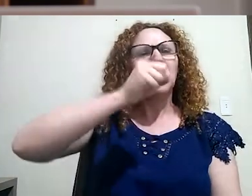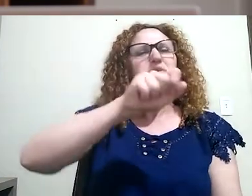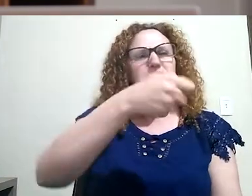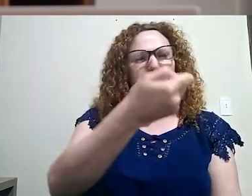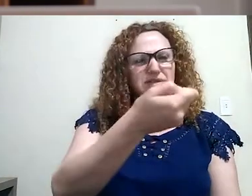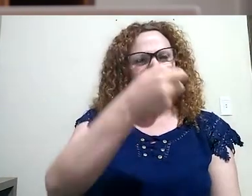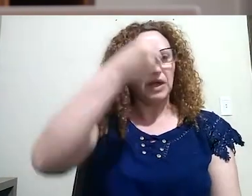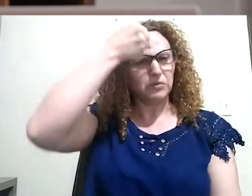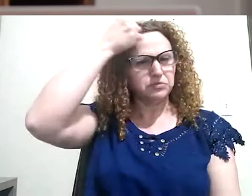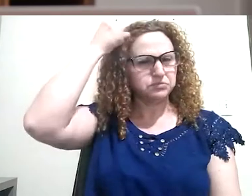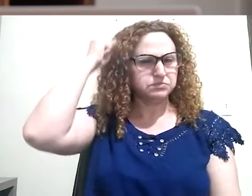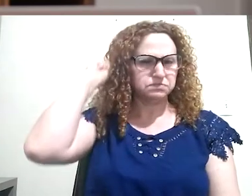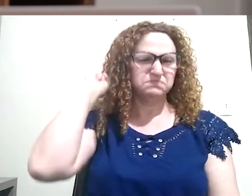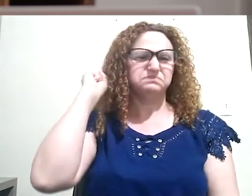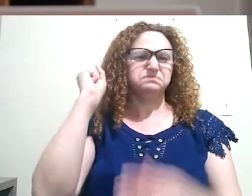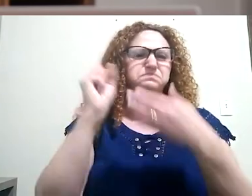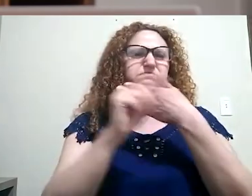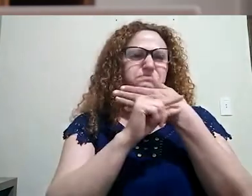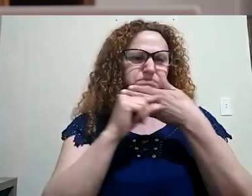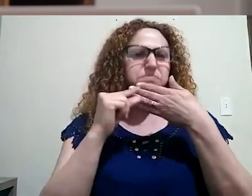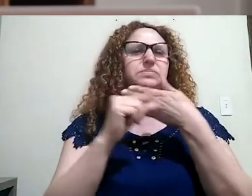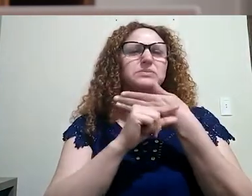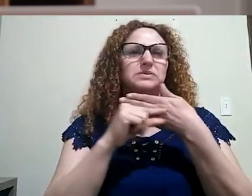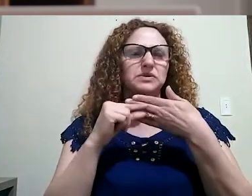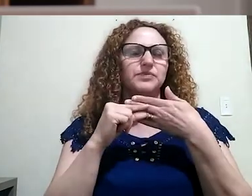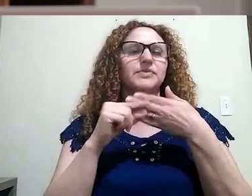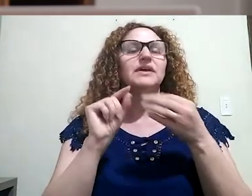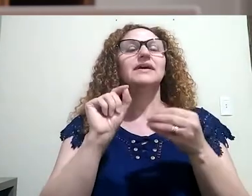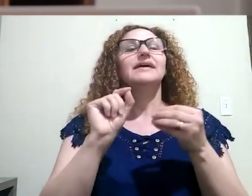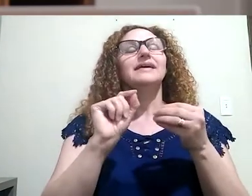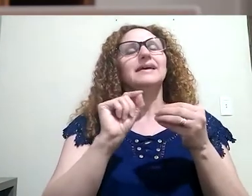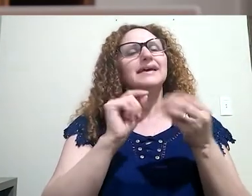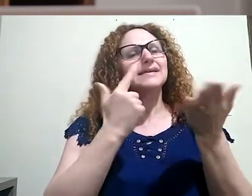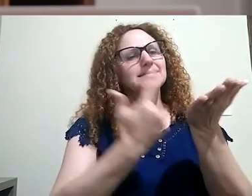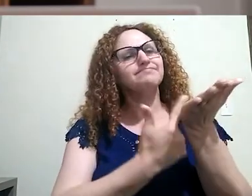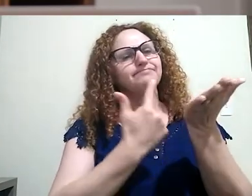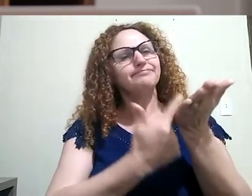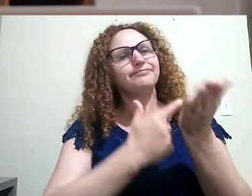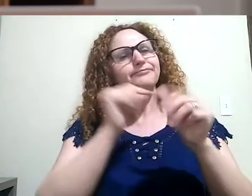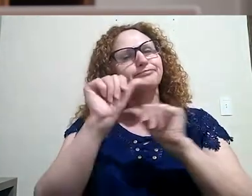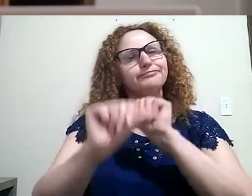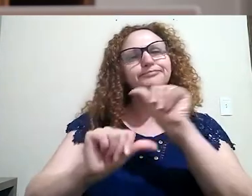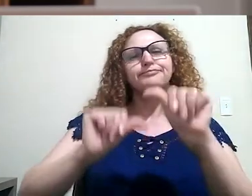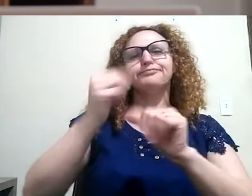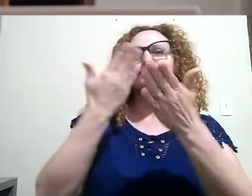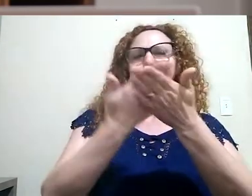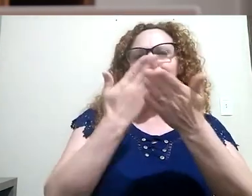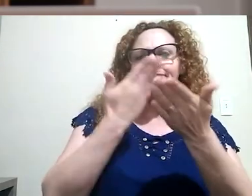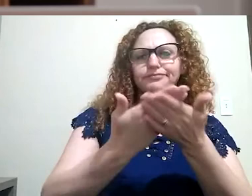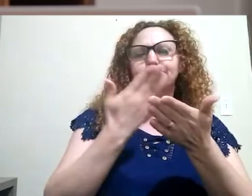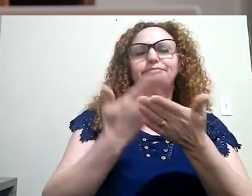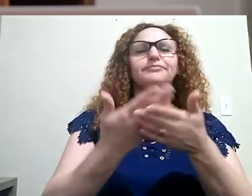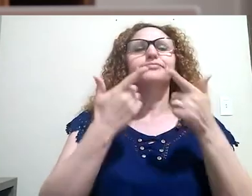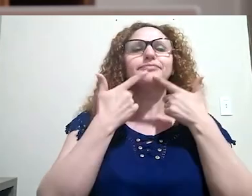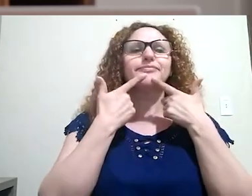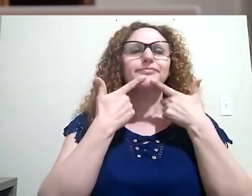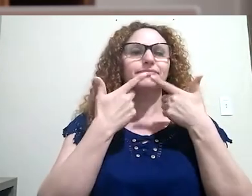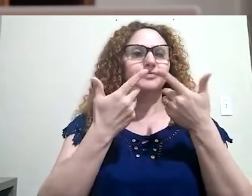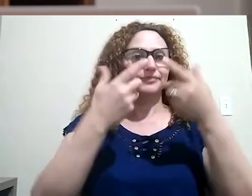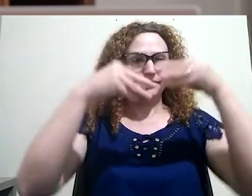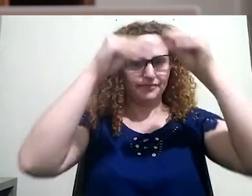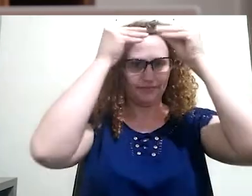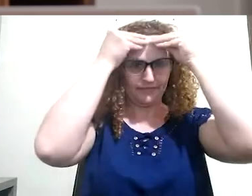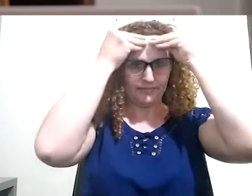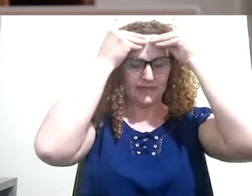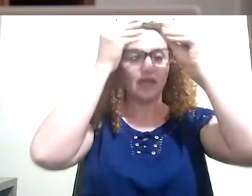A publicação dessa obra revolucionou os estudos da linguagem porque trouxe novas formas